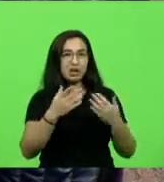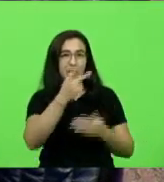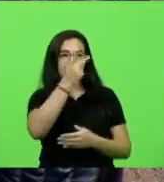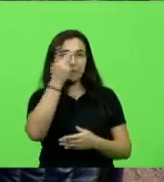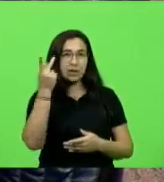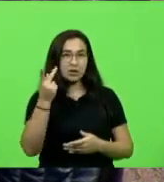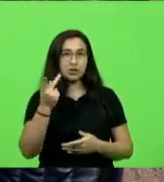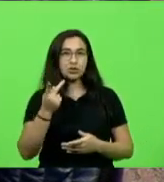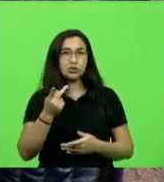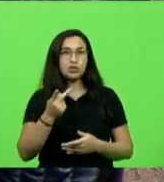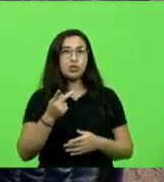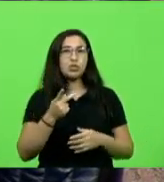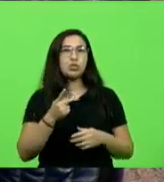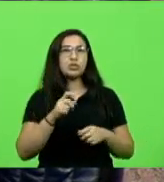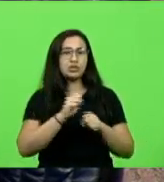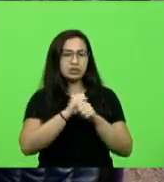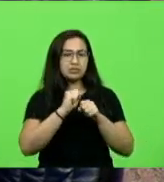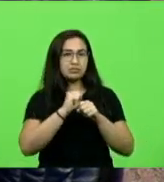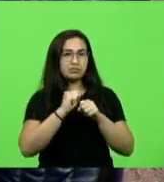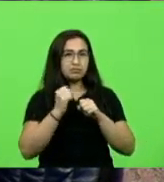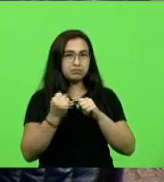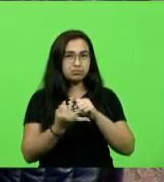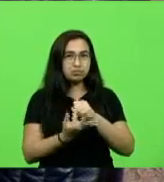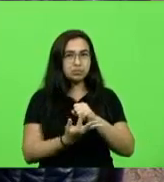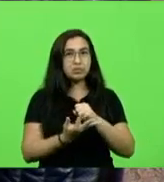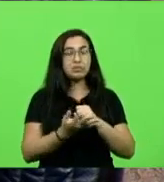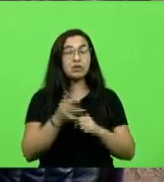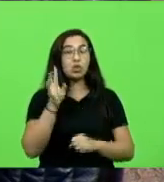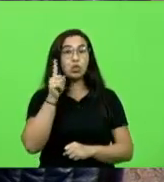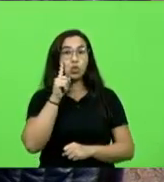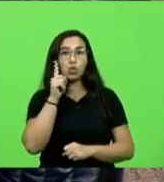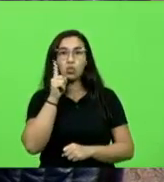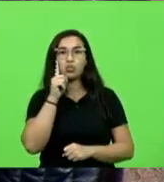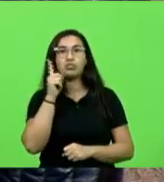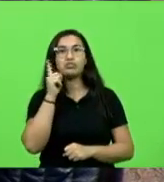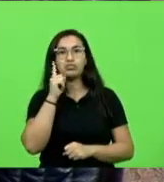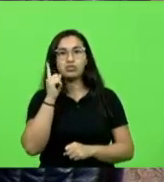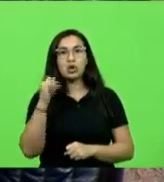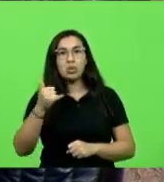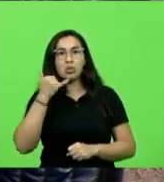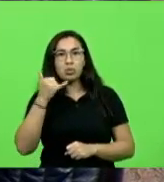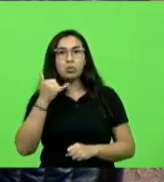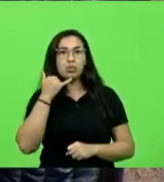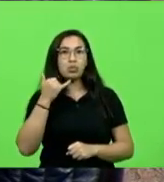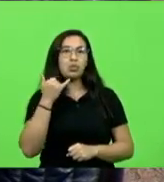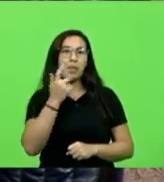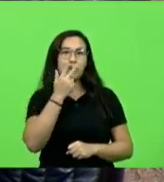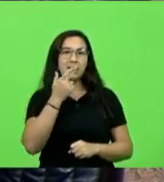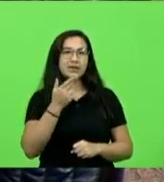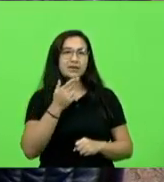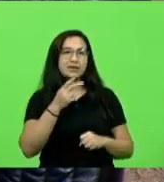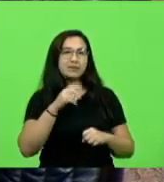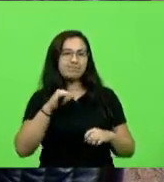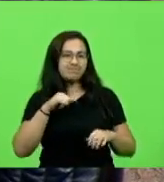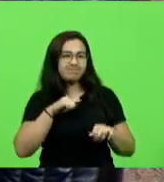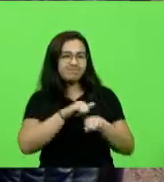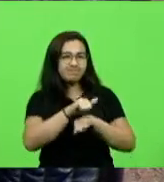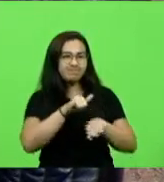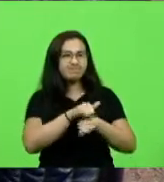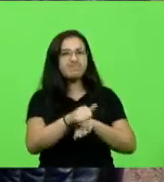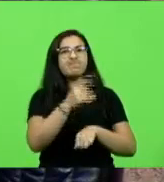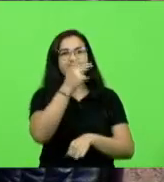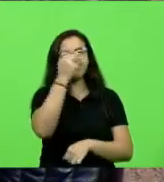recebendo muitas ligações diariamente, tentando manipular as pessoas para entrar nesses tipos de